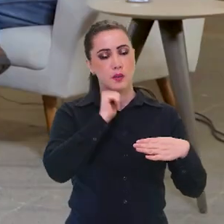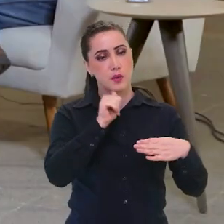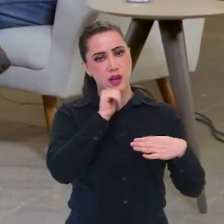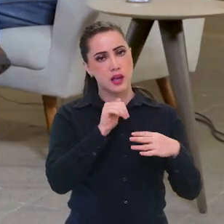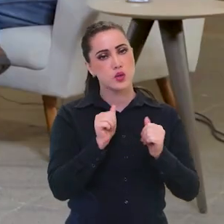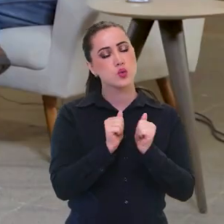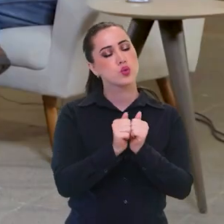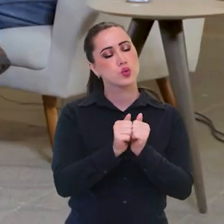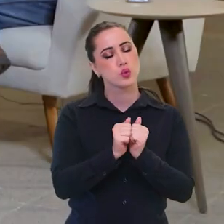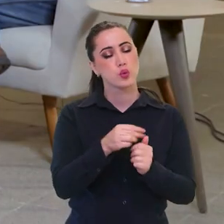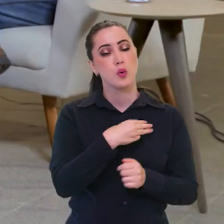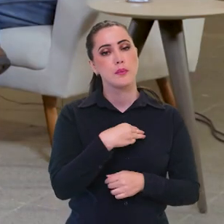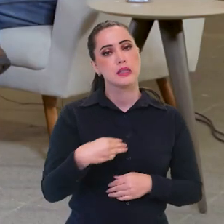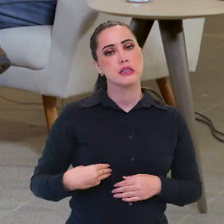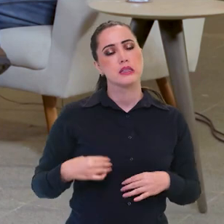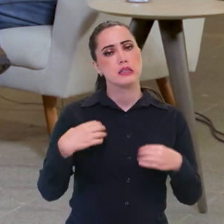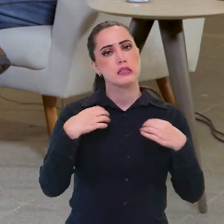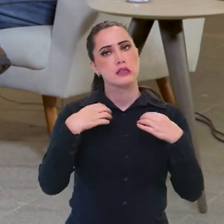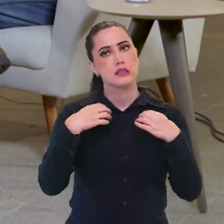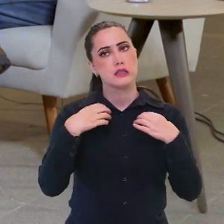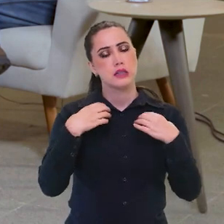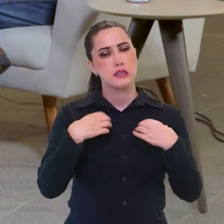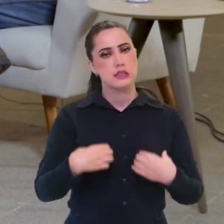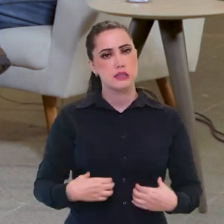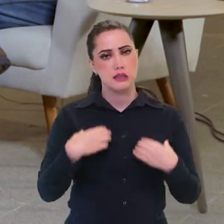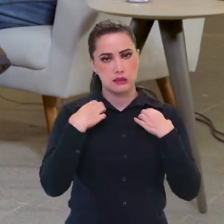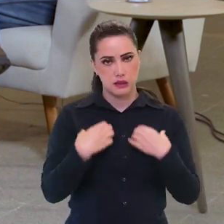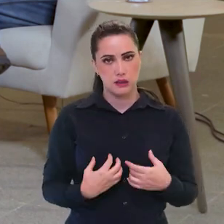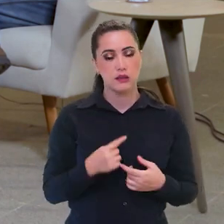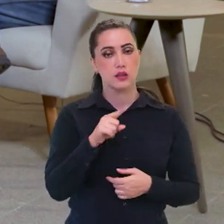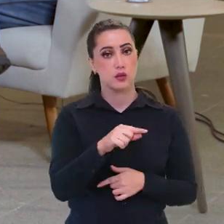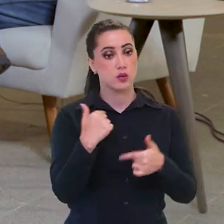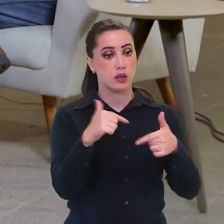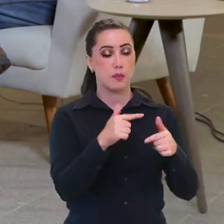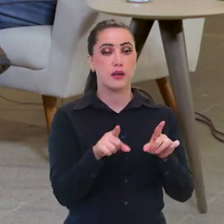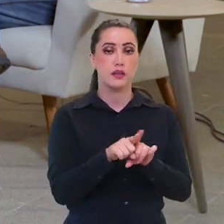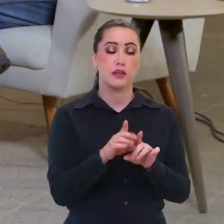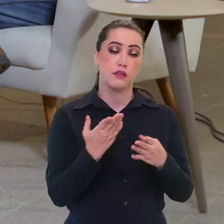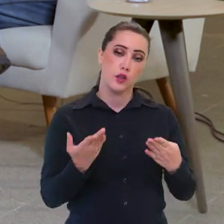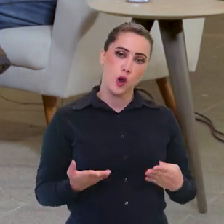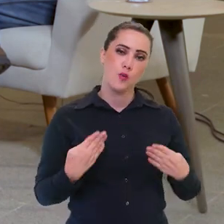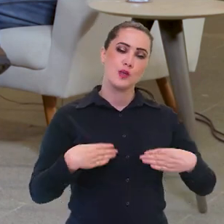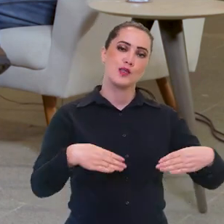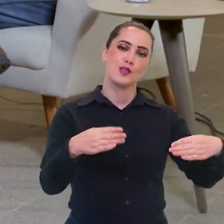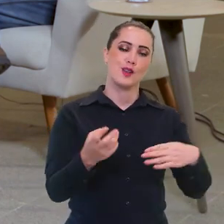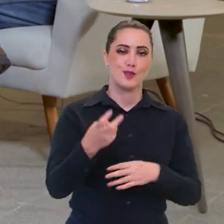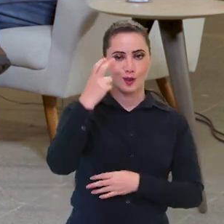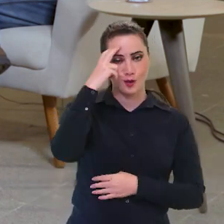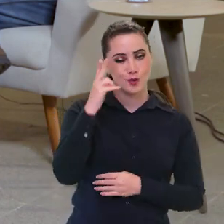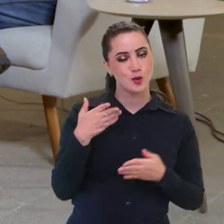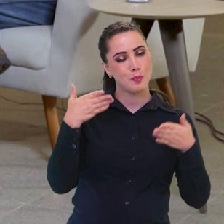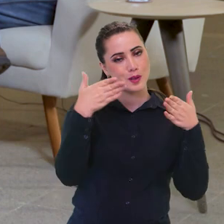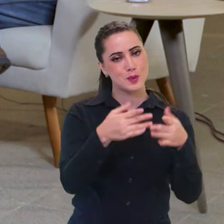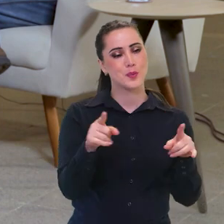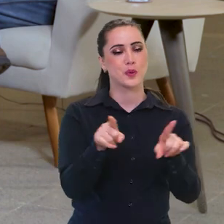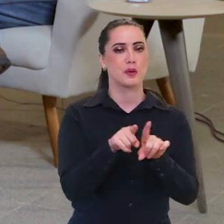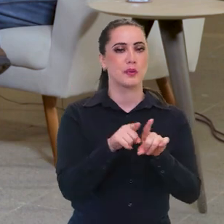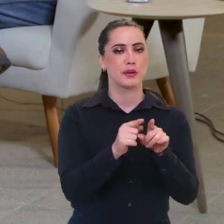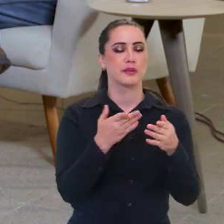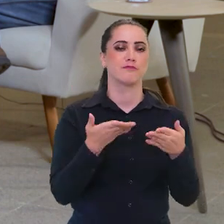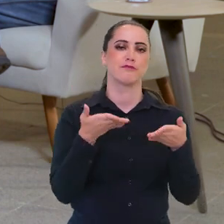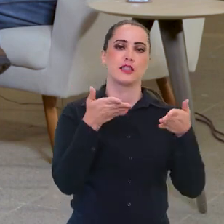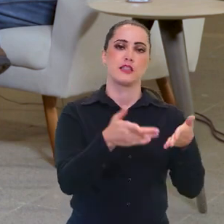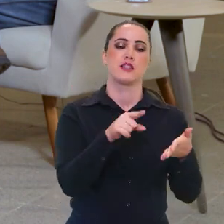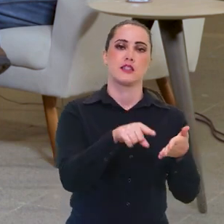ministra Cida, naquele pacotão que o presidente lançou. Aí foi a ação que o Ministério da Cultura pôde fazer para participar